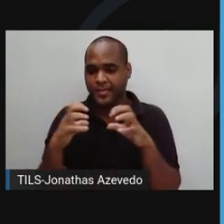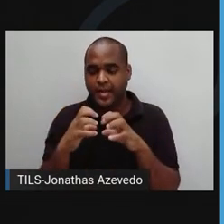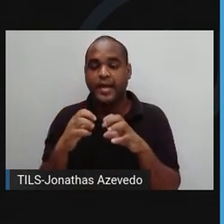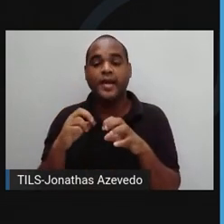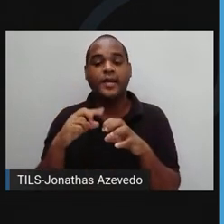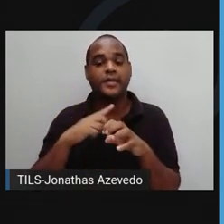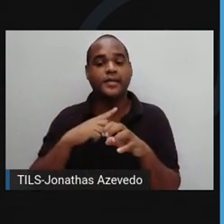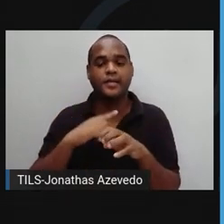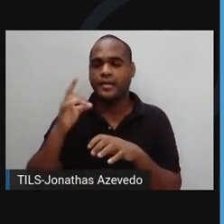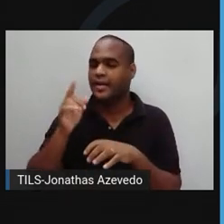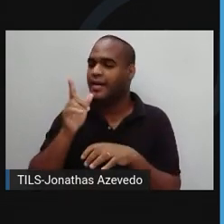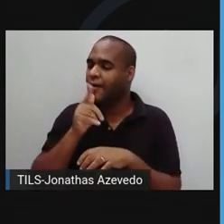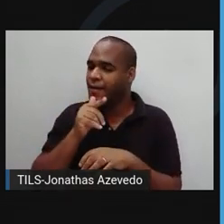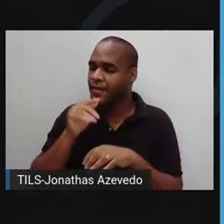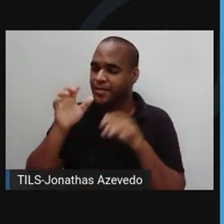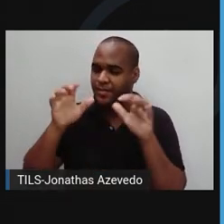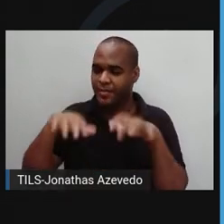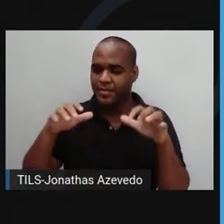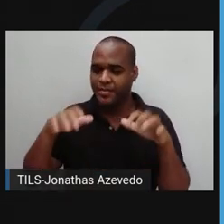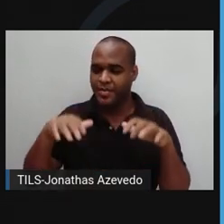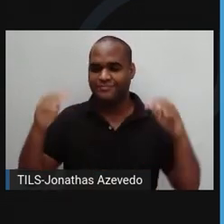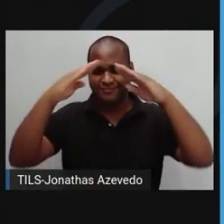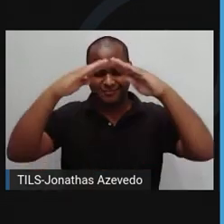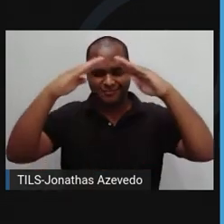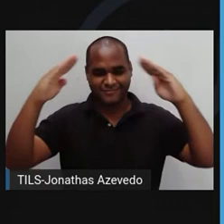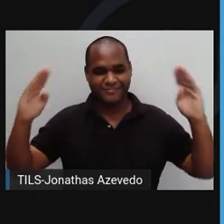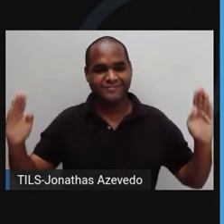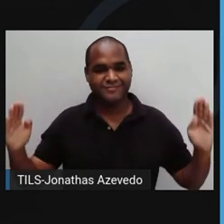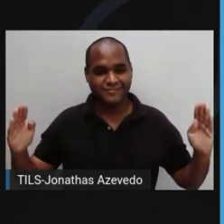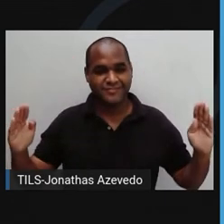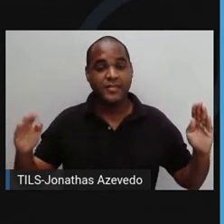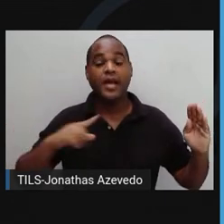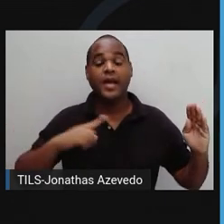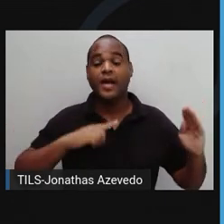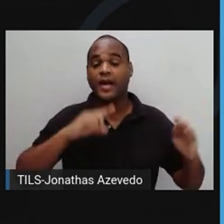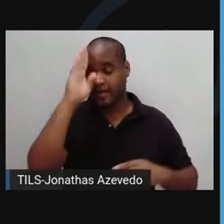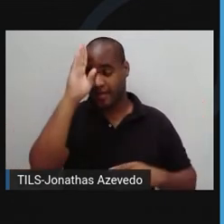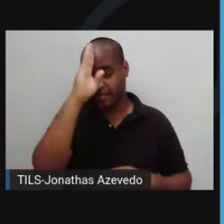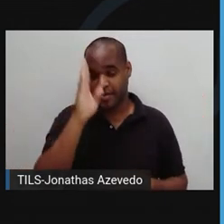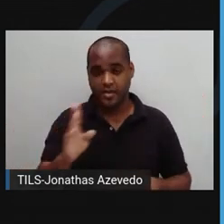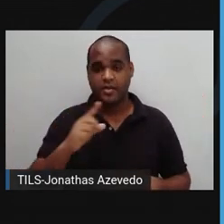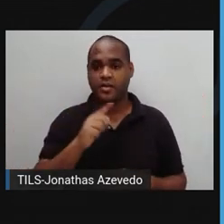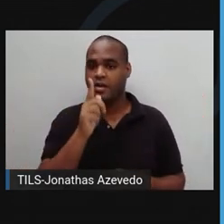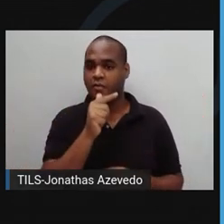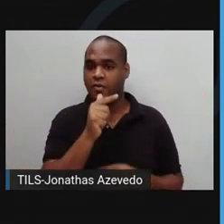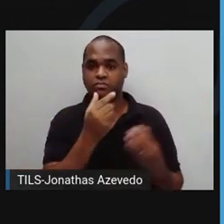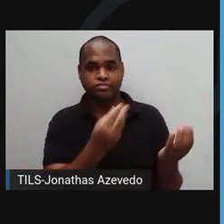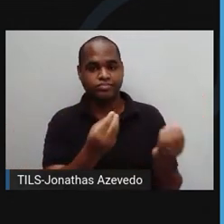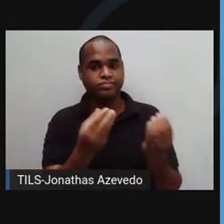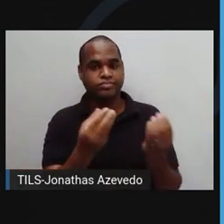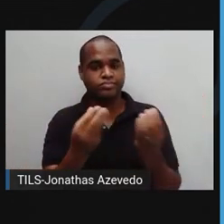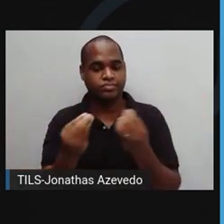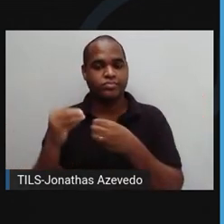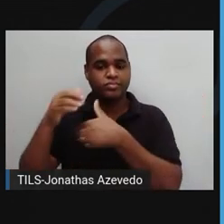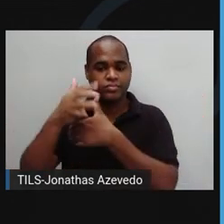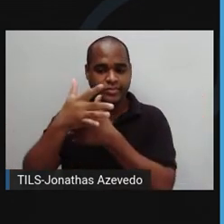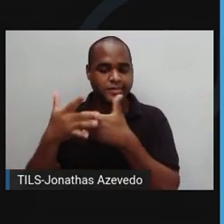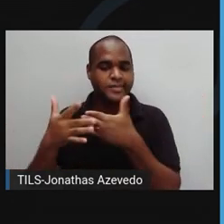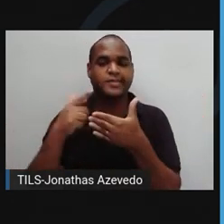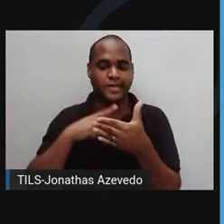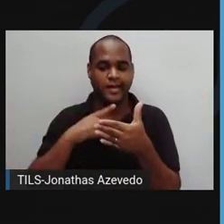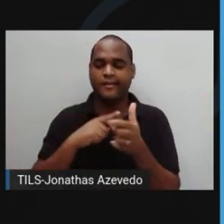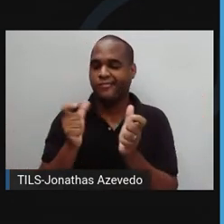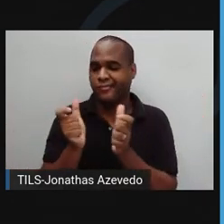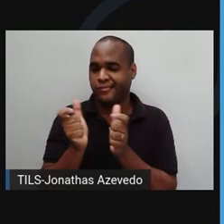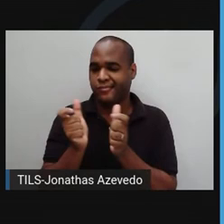de forma artificial e crescem em estufas. No Brasil, apesar de ser um país com água em abundância, muitas cidades enfrentam racionamento.